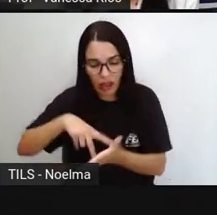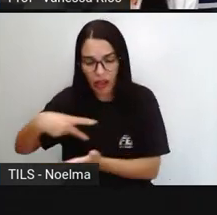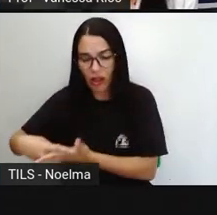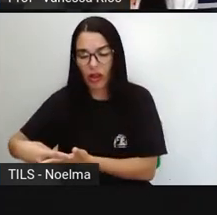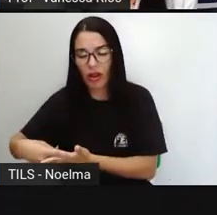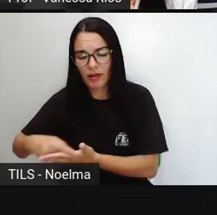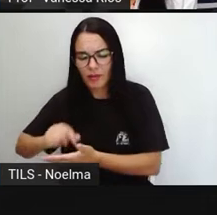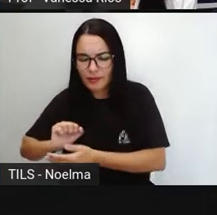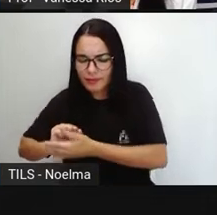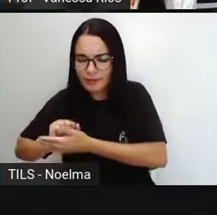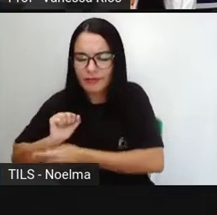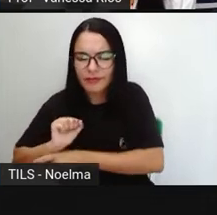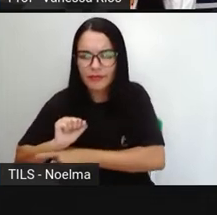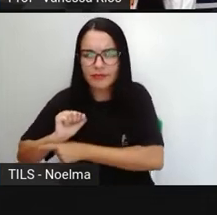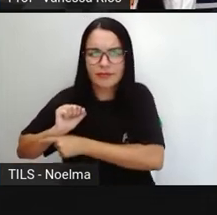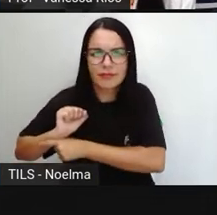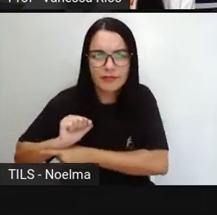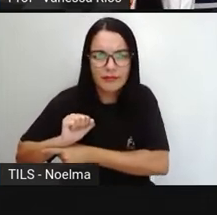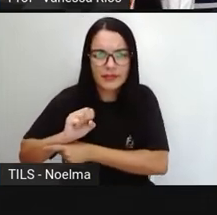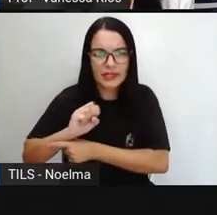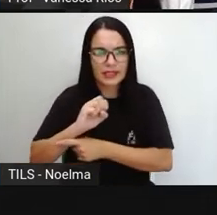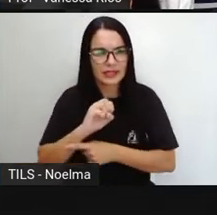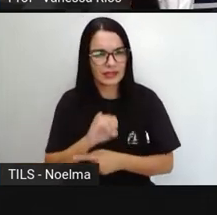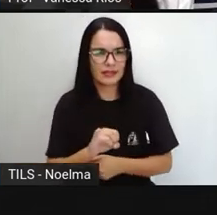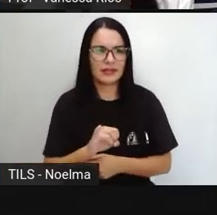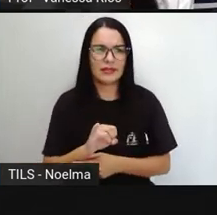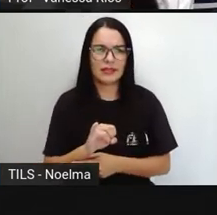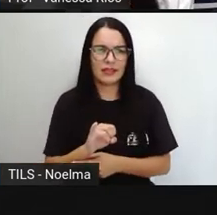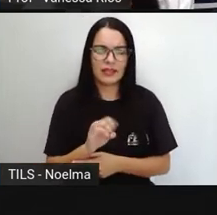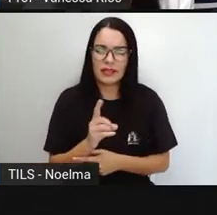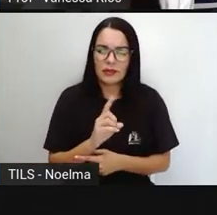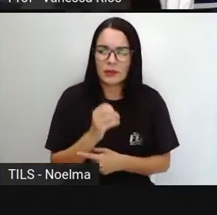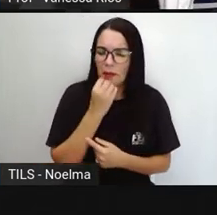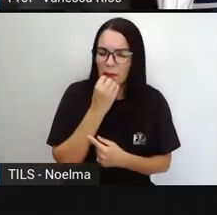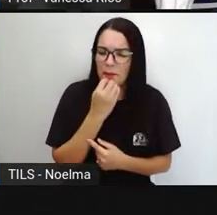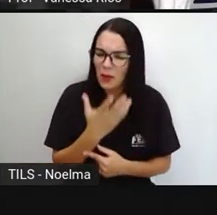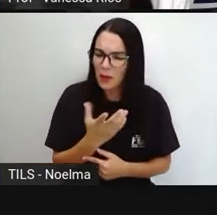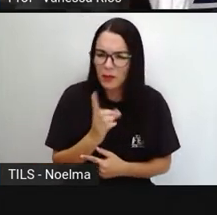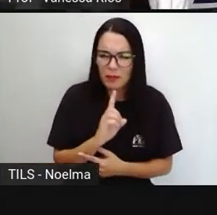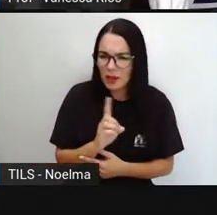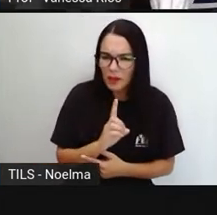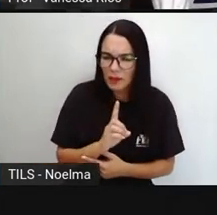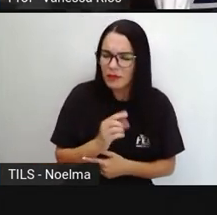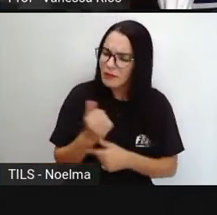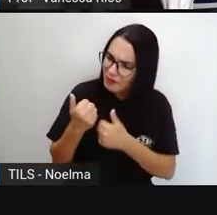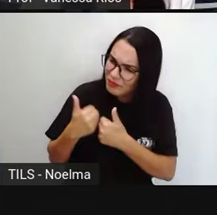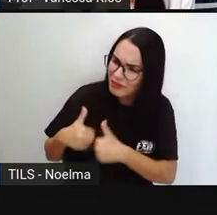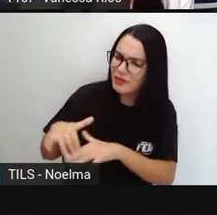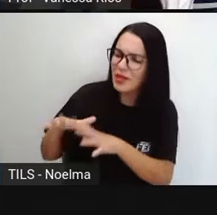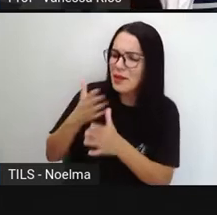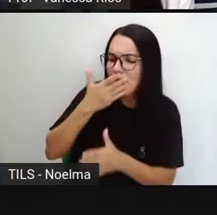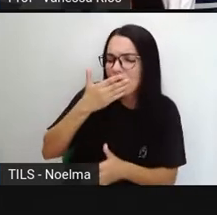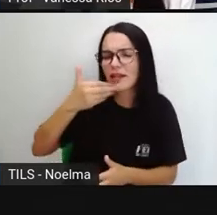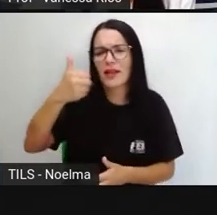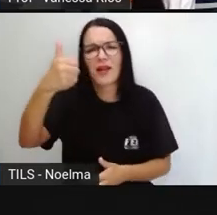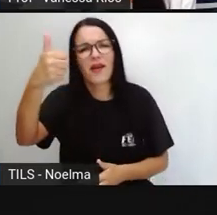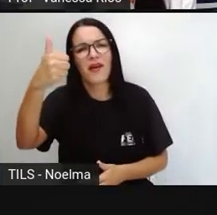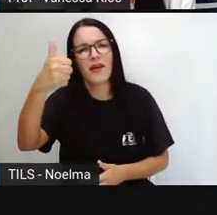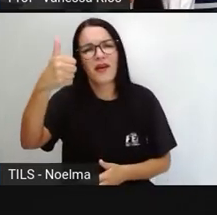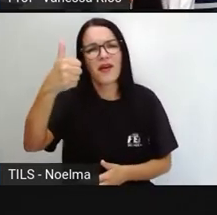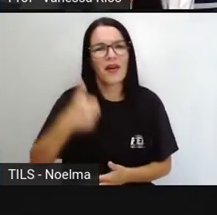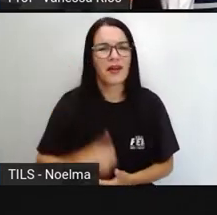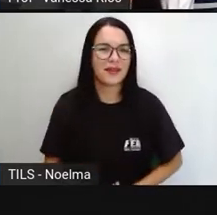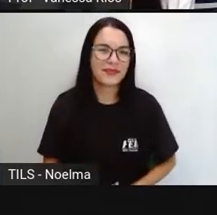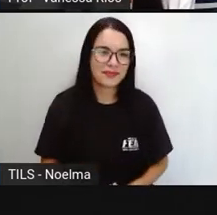E aí a música continua, não é? Espero que aí